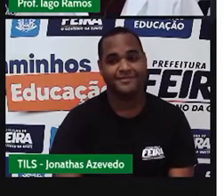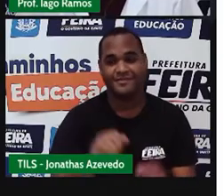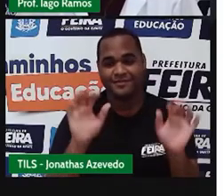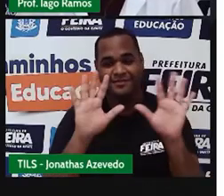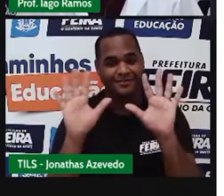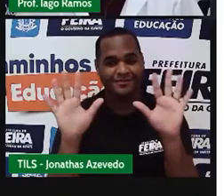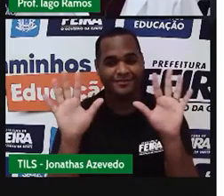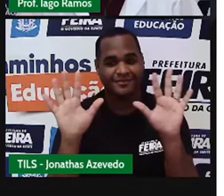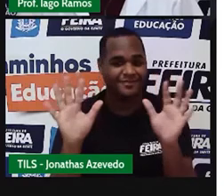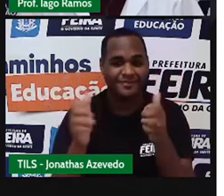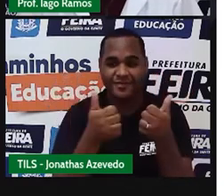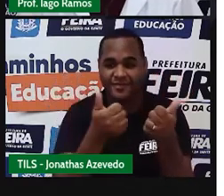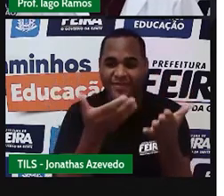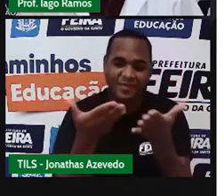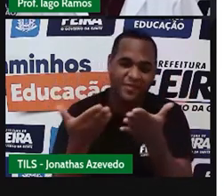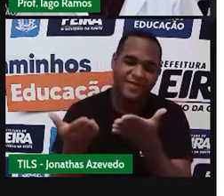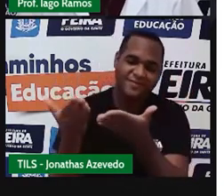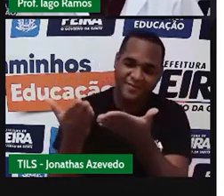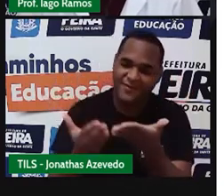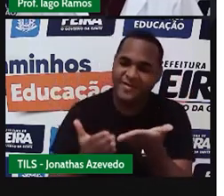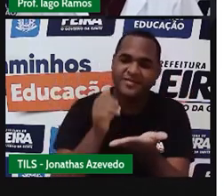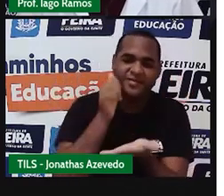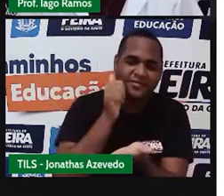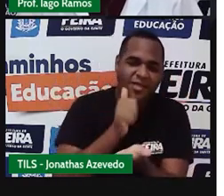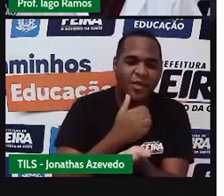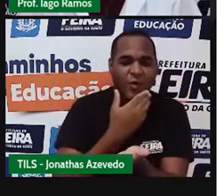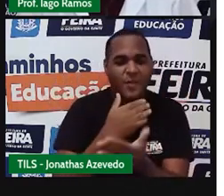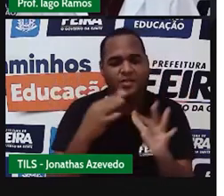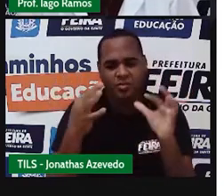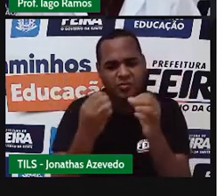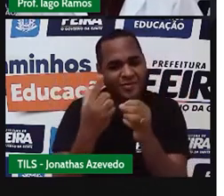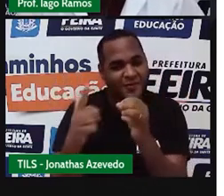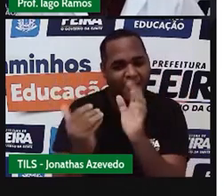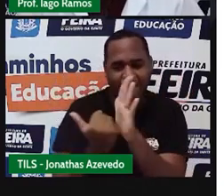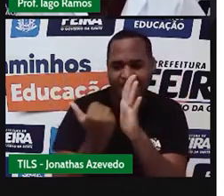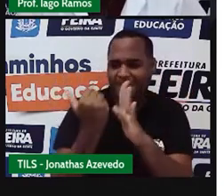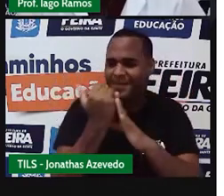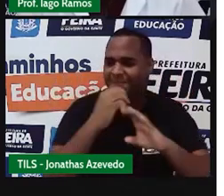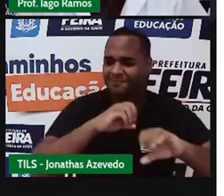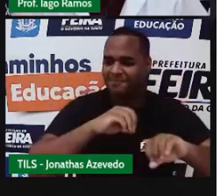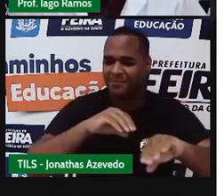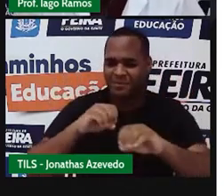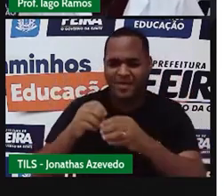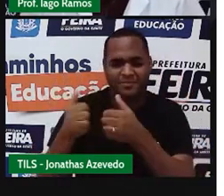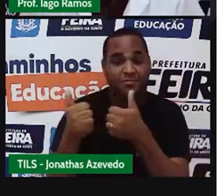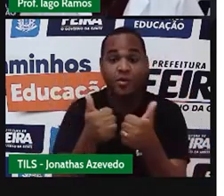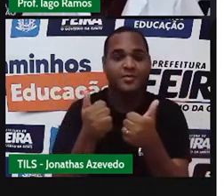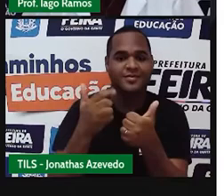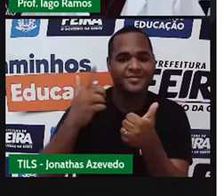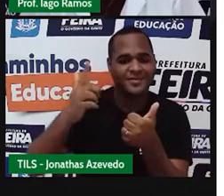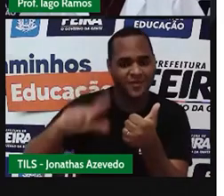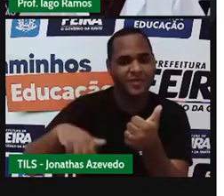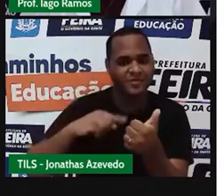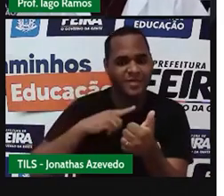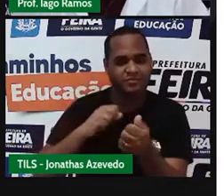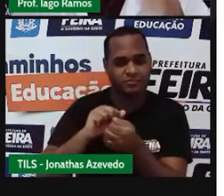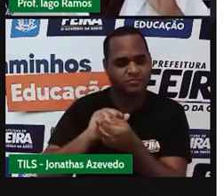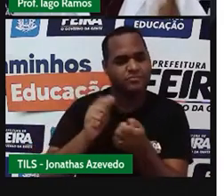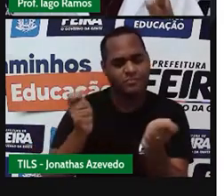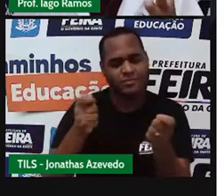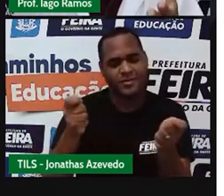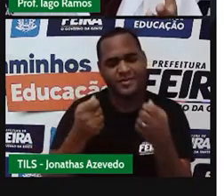Olá, sejam bem-vindos a mais uma aula de matemática. Que bom, mais uma vez, poder estar aqui com você.